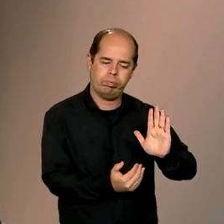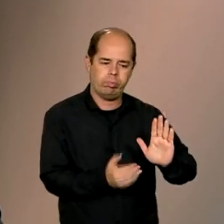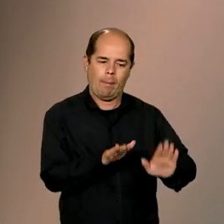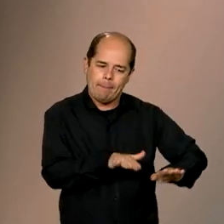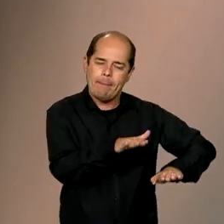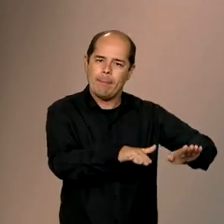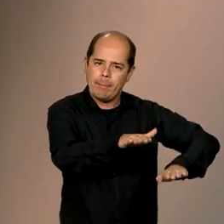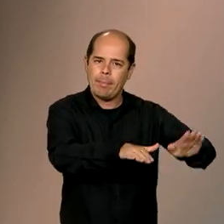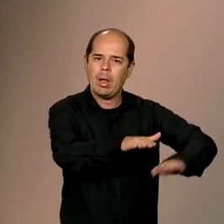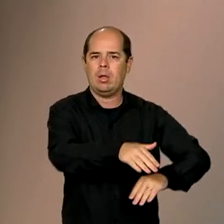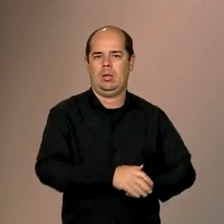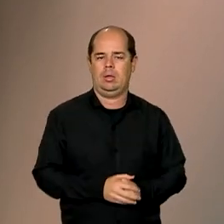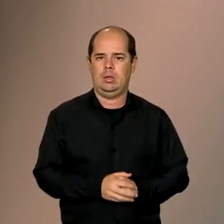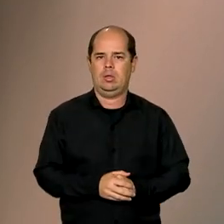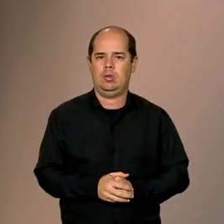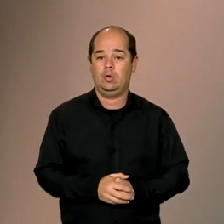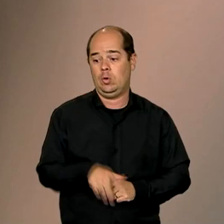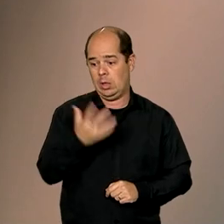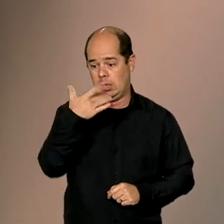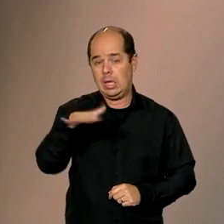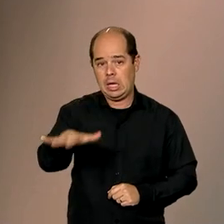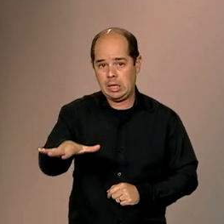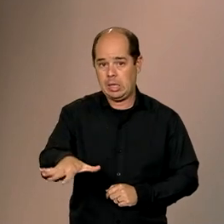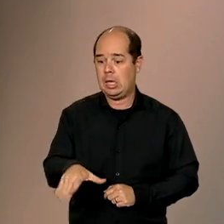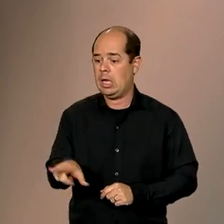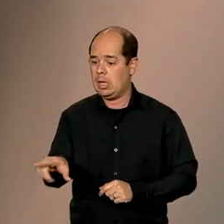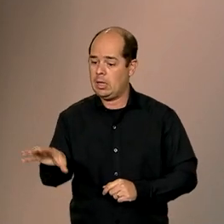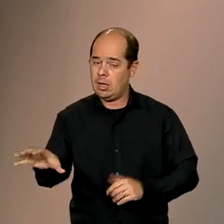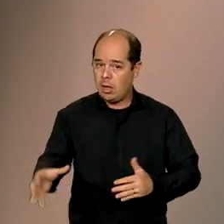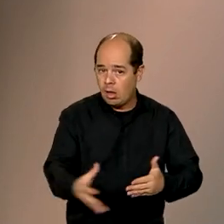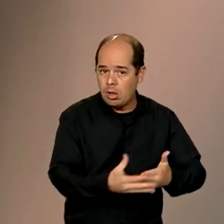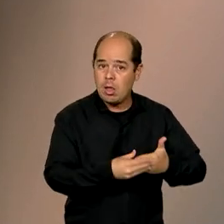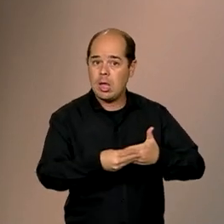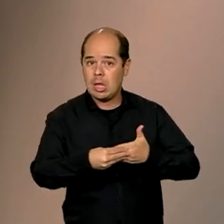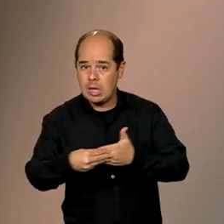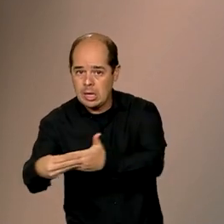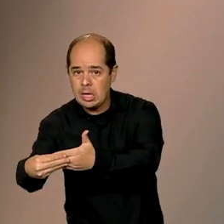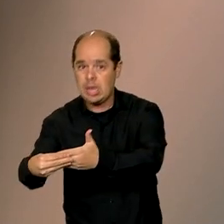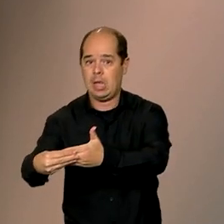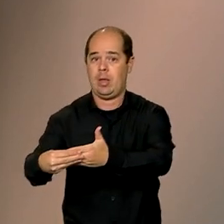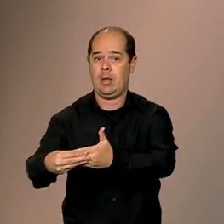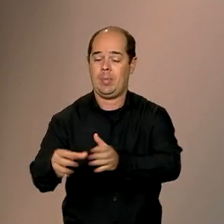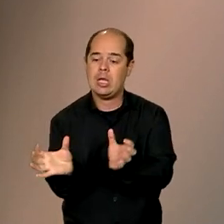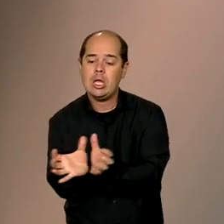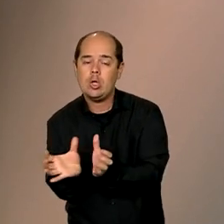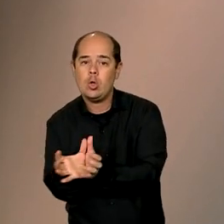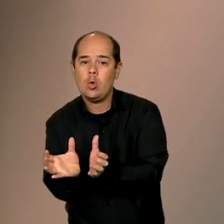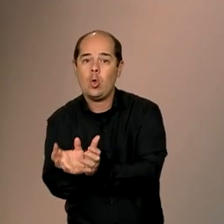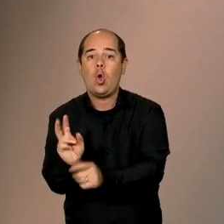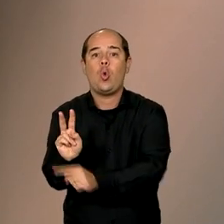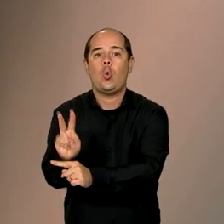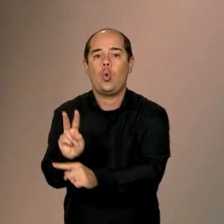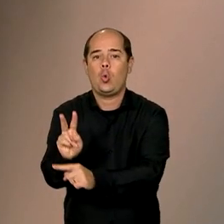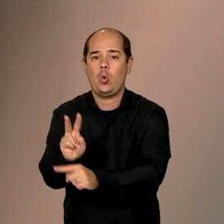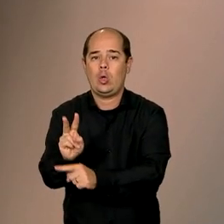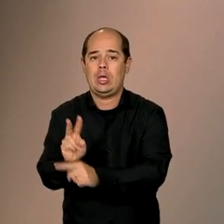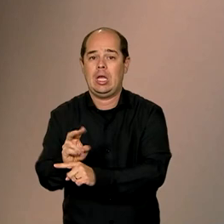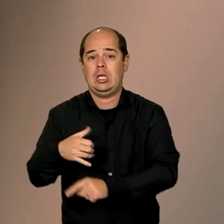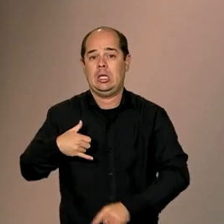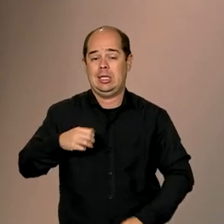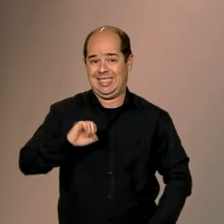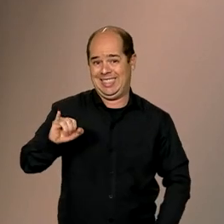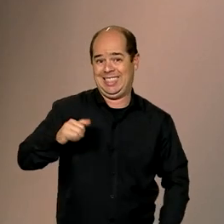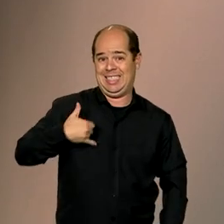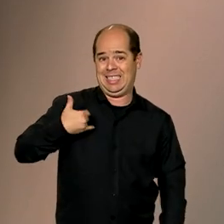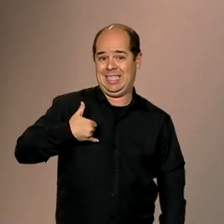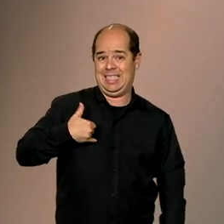para os setores de proteção à juventude, proteção às crianças. E se tiver a idade acima de 14